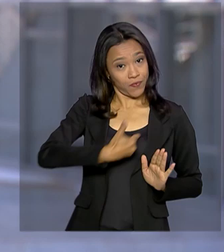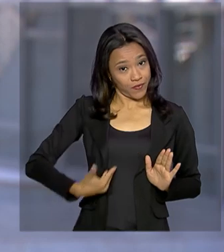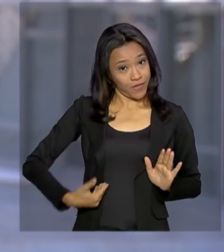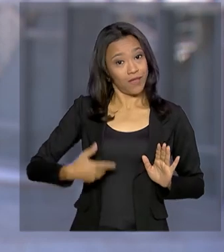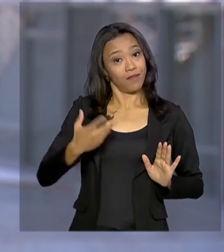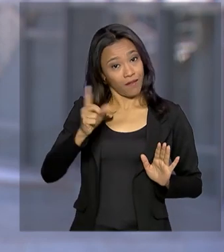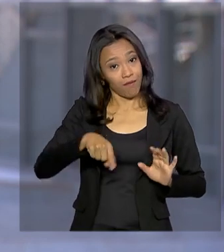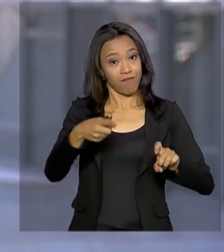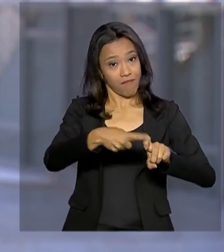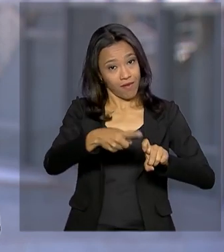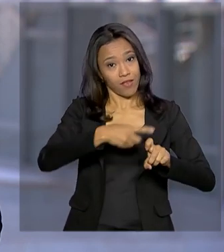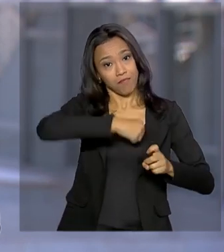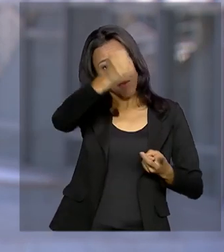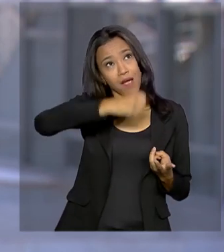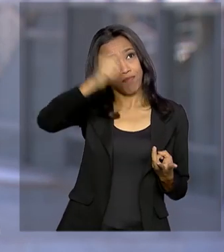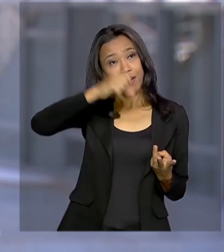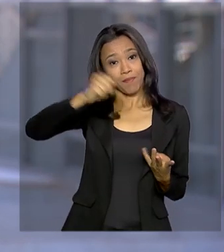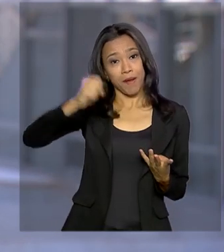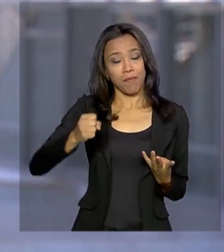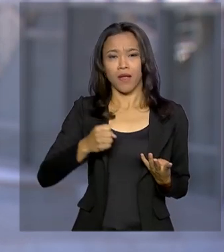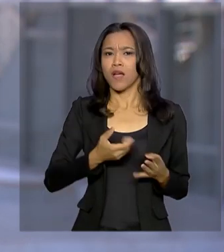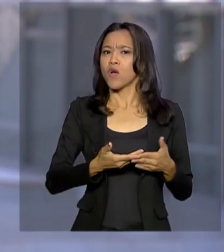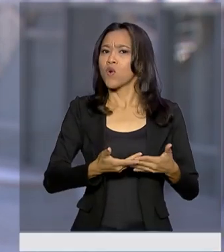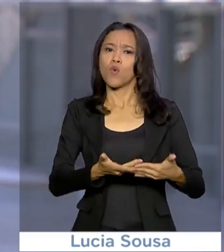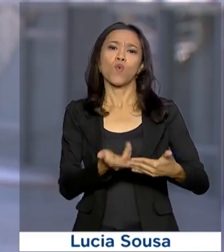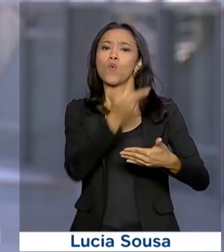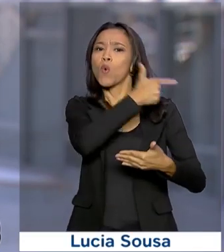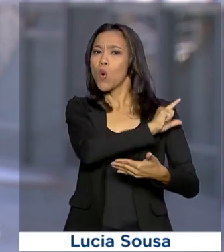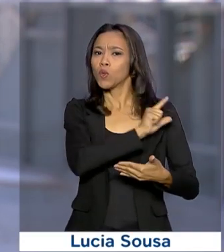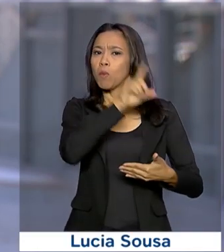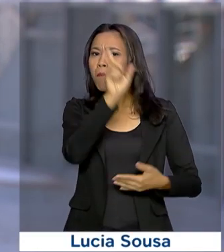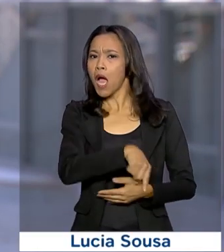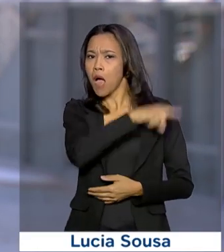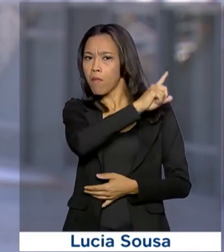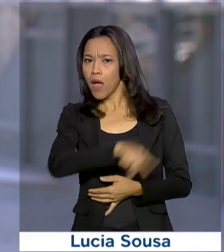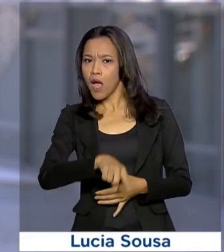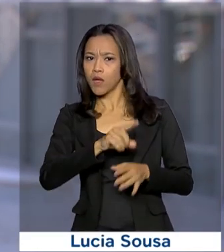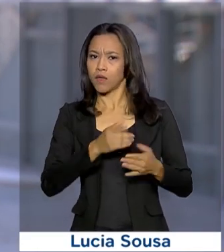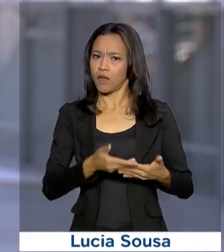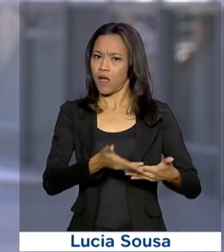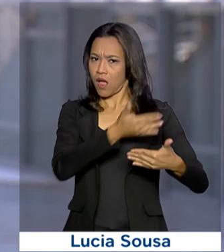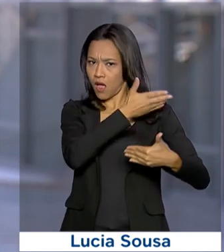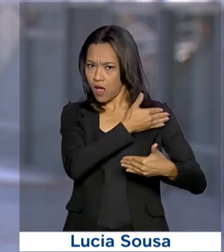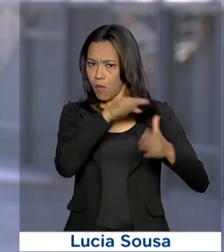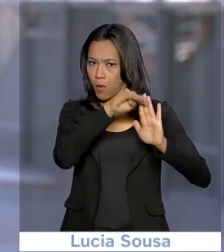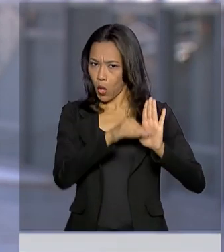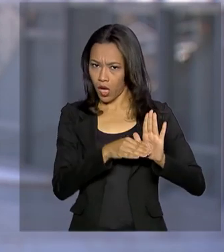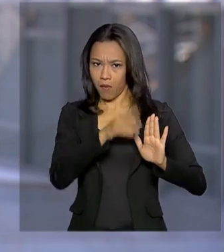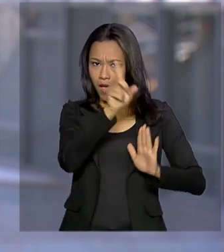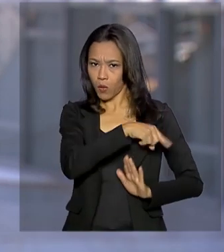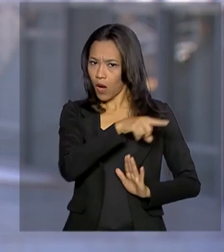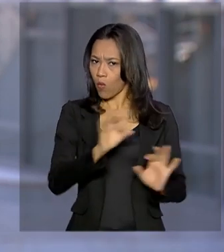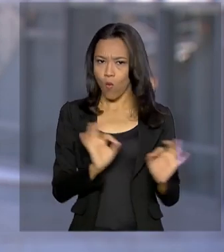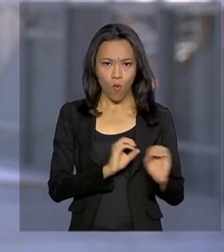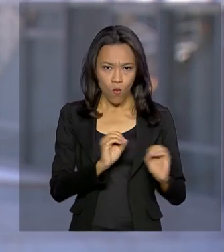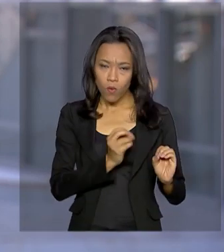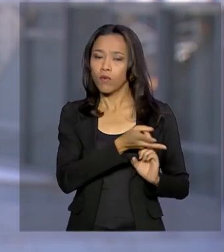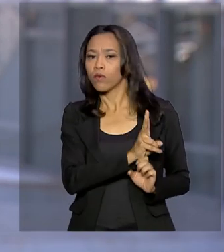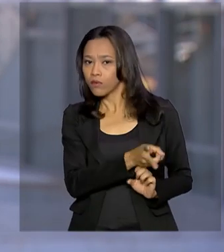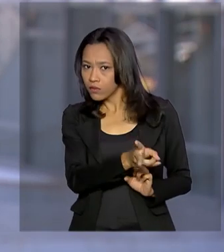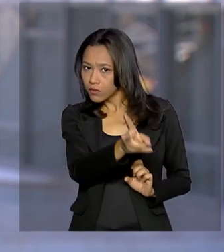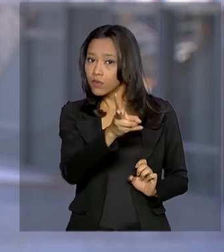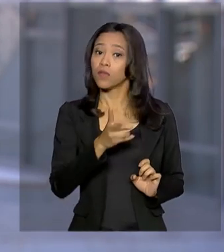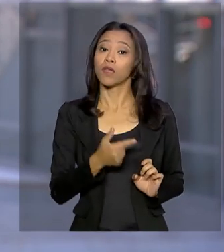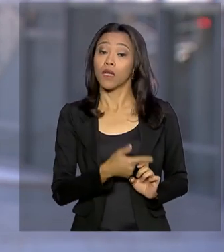Mais Médicos não foi anulado para não criar um vácuo de profissionais e prejudicar a população. O